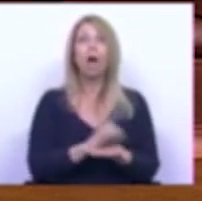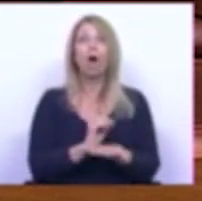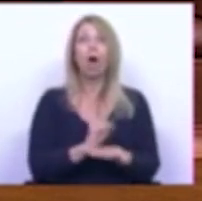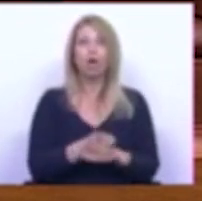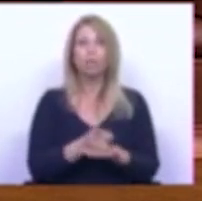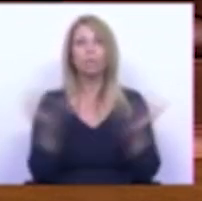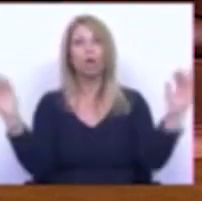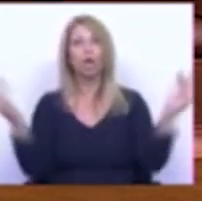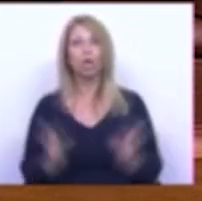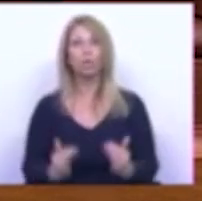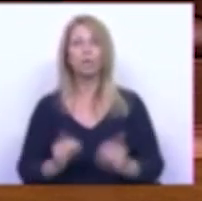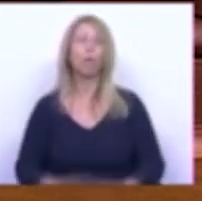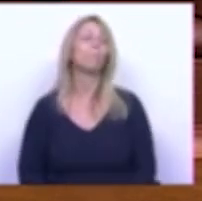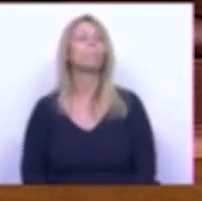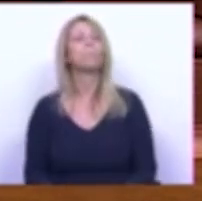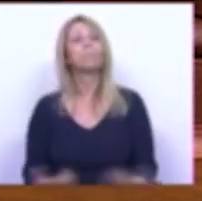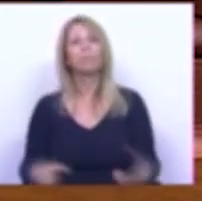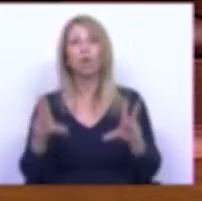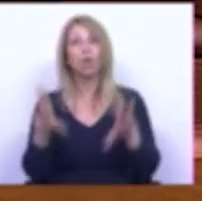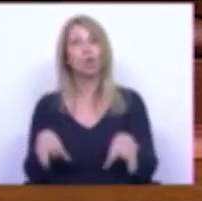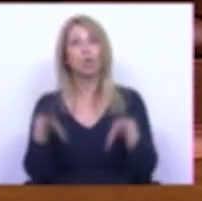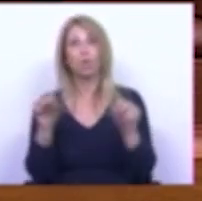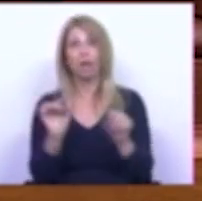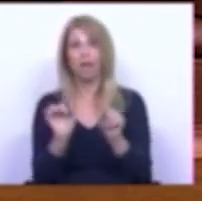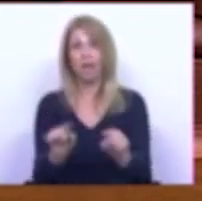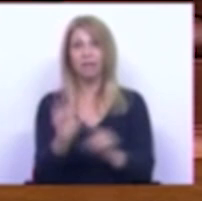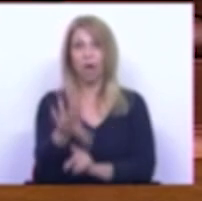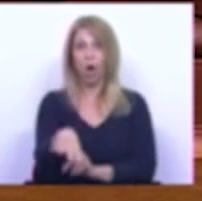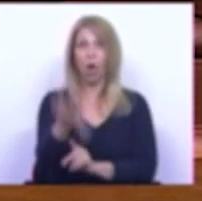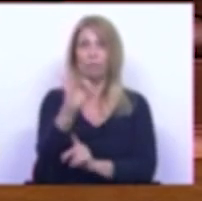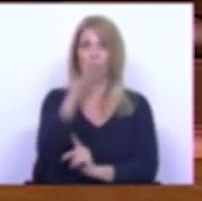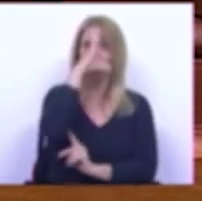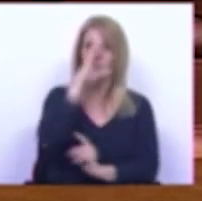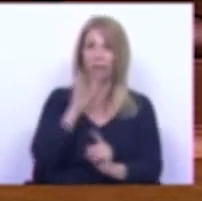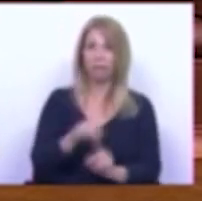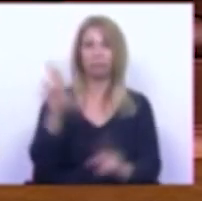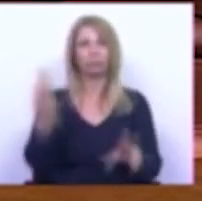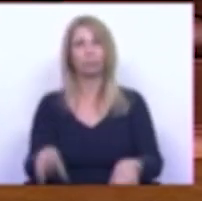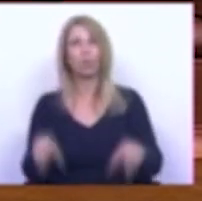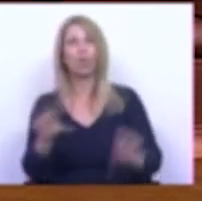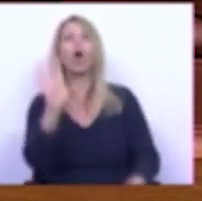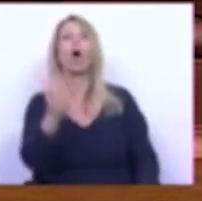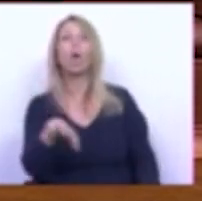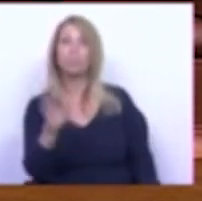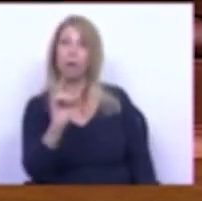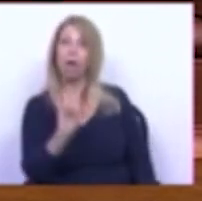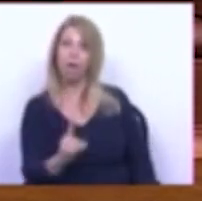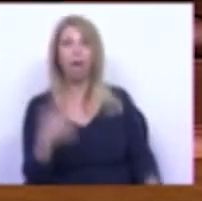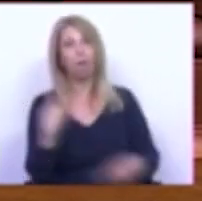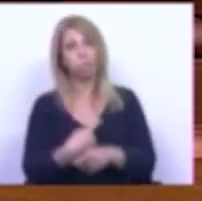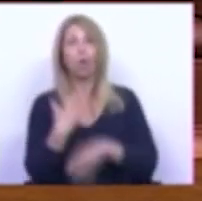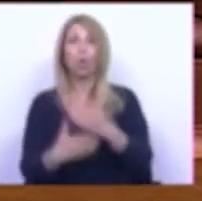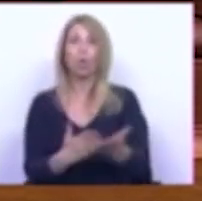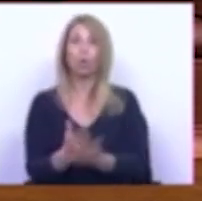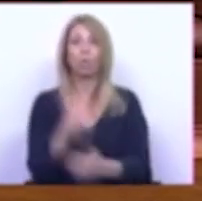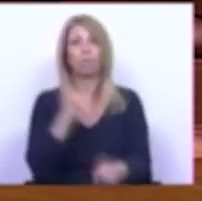redução Nunca foi essa a opção do Governo A opção foi e é a de nada